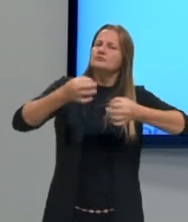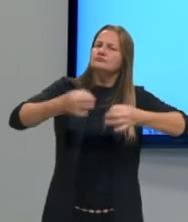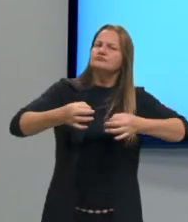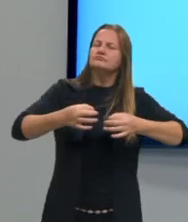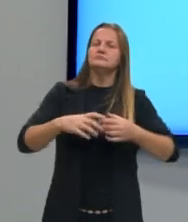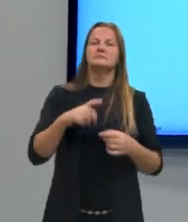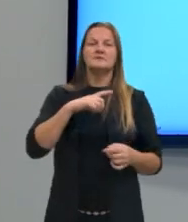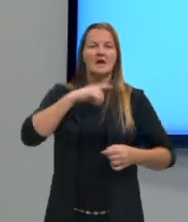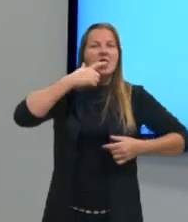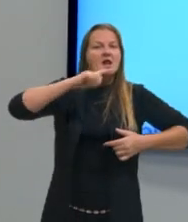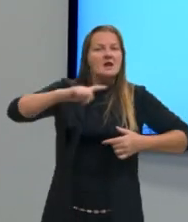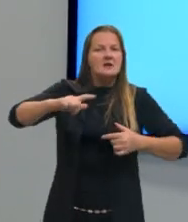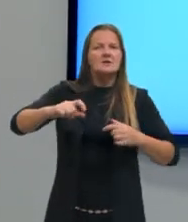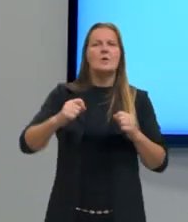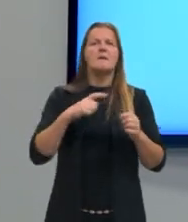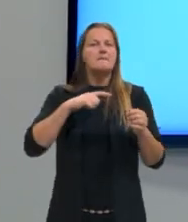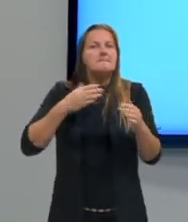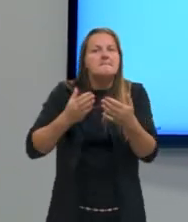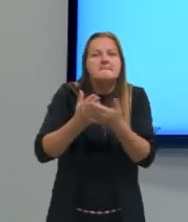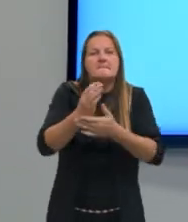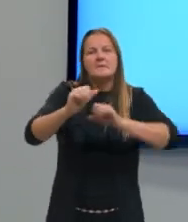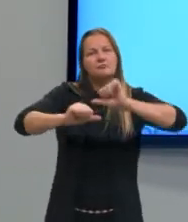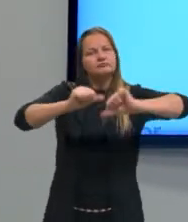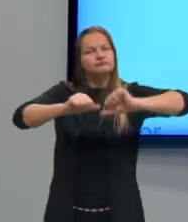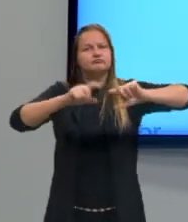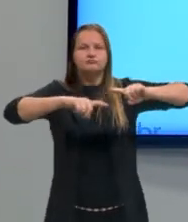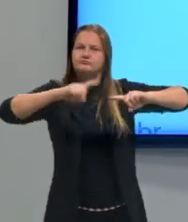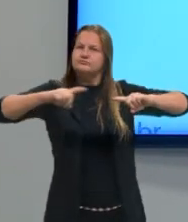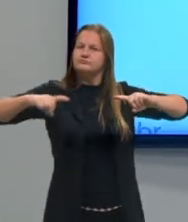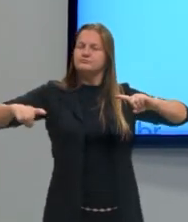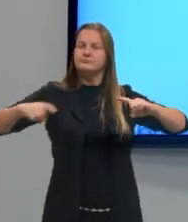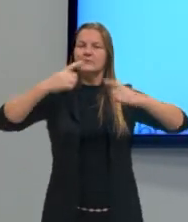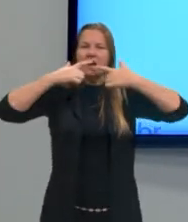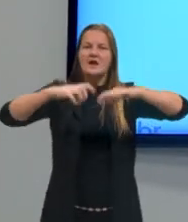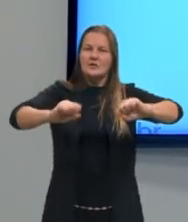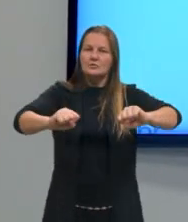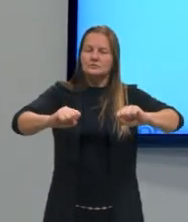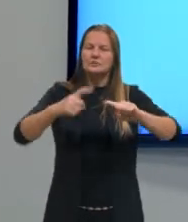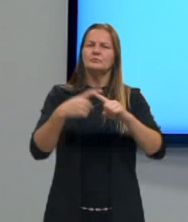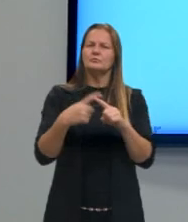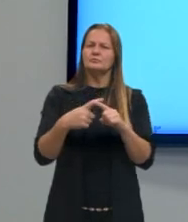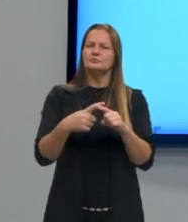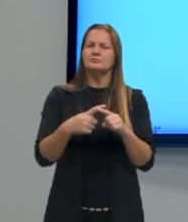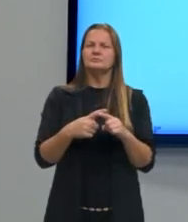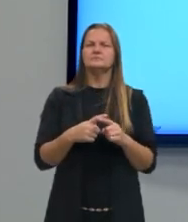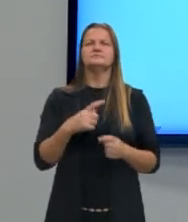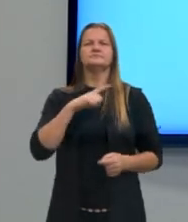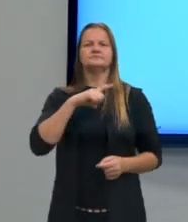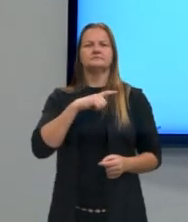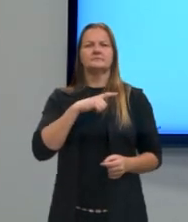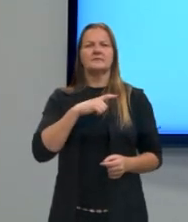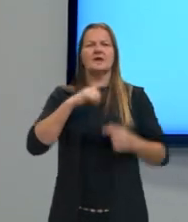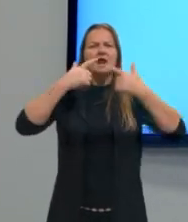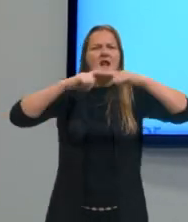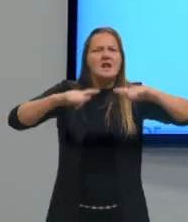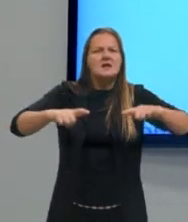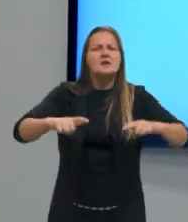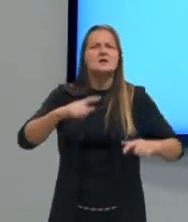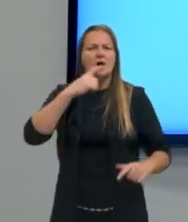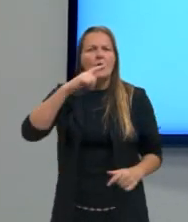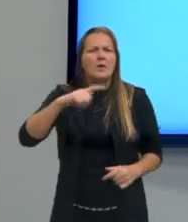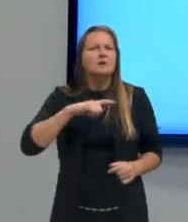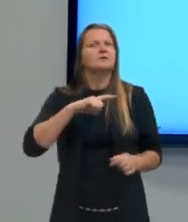de que a língua passa por variações linguísticas. Quando a questão diz que a língua varia